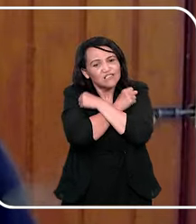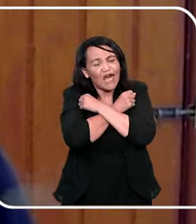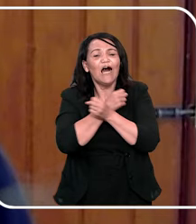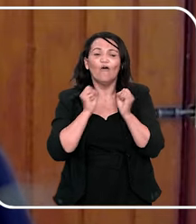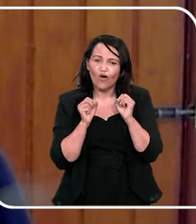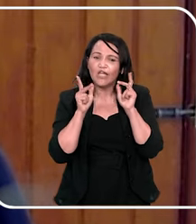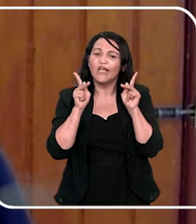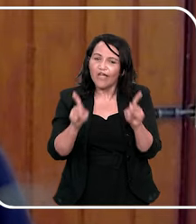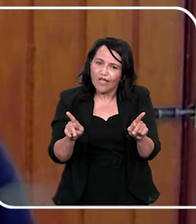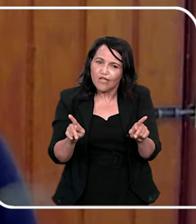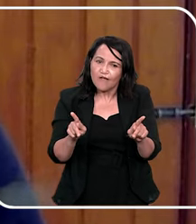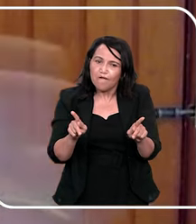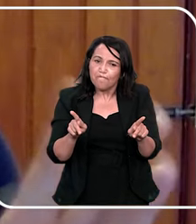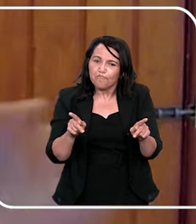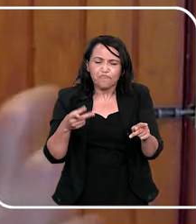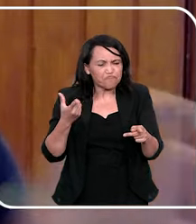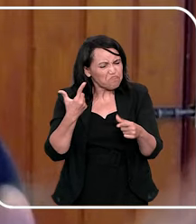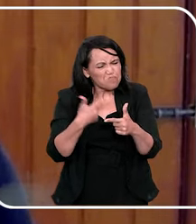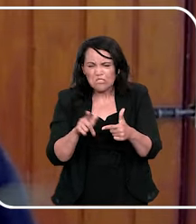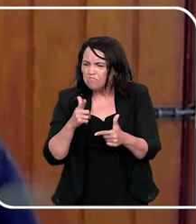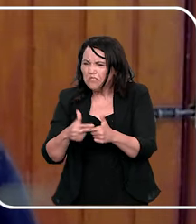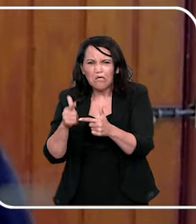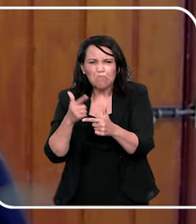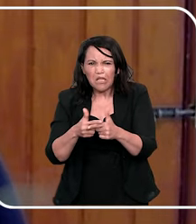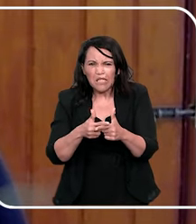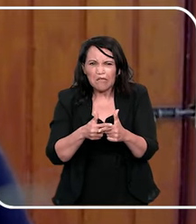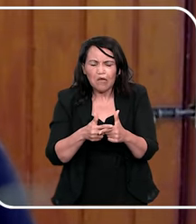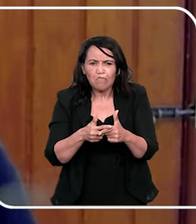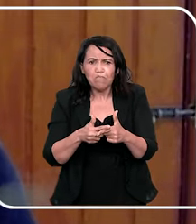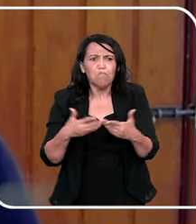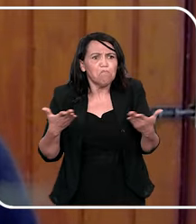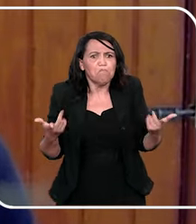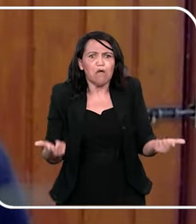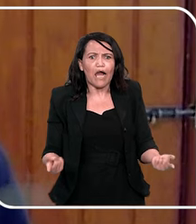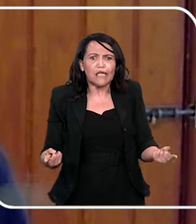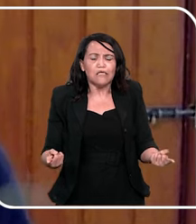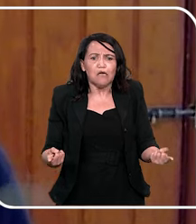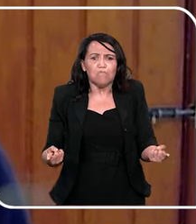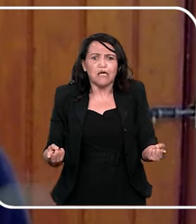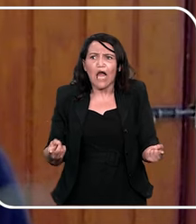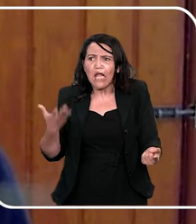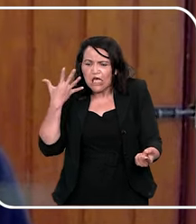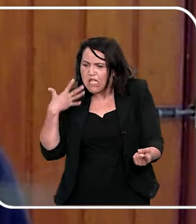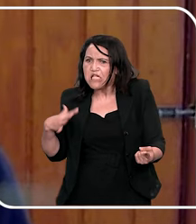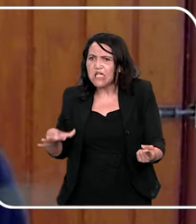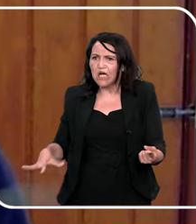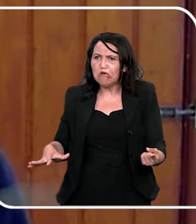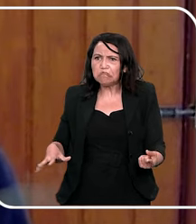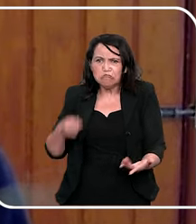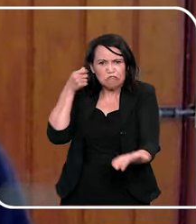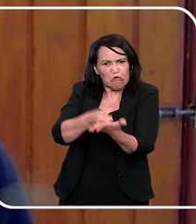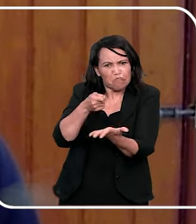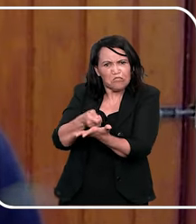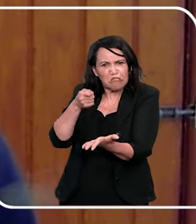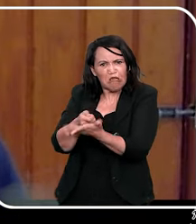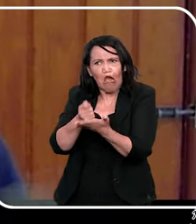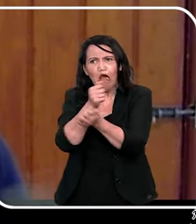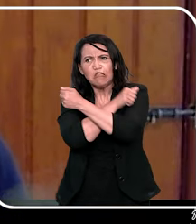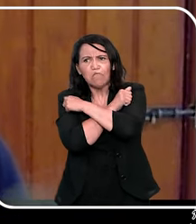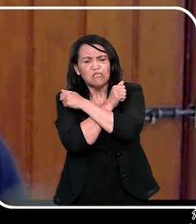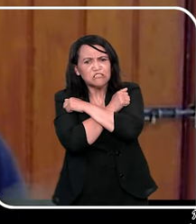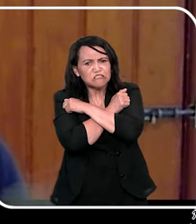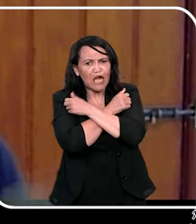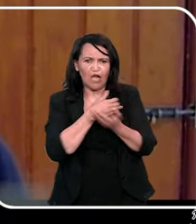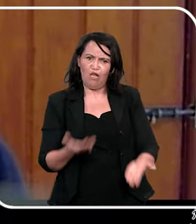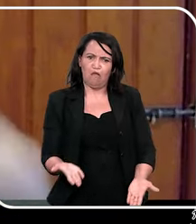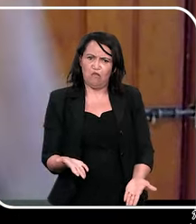te dar um abraço, ele sentir vontade e pronto, não vai gerar desconforto nenhum, mas para a criança gera desconforto abraçar a força, sabe? E